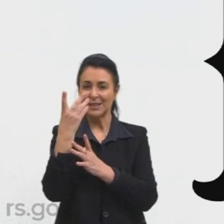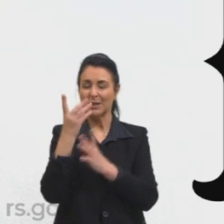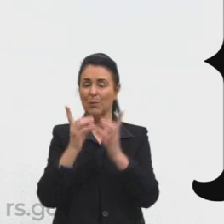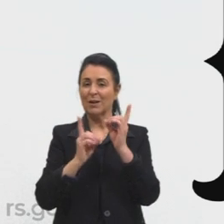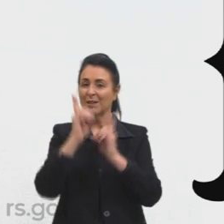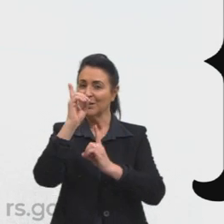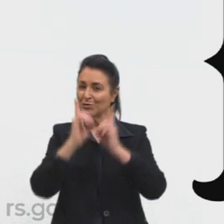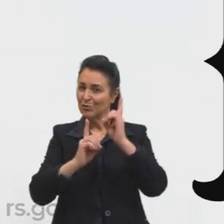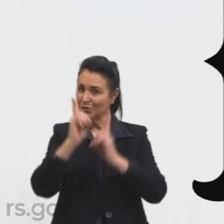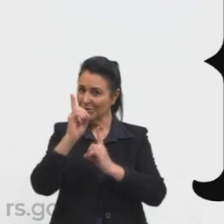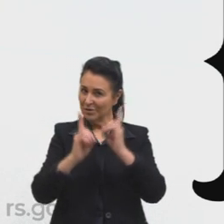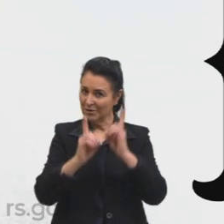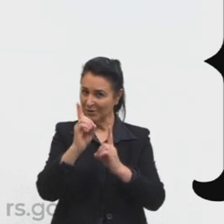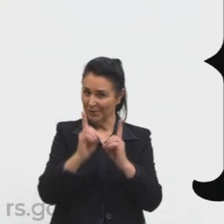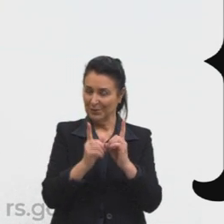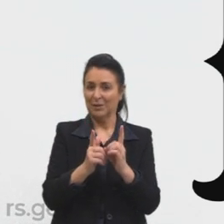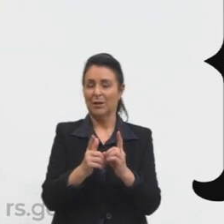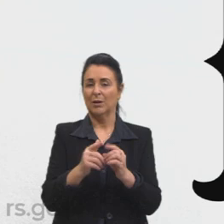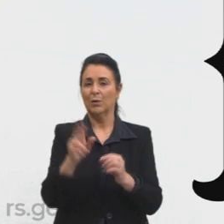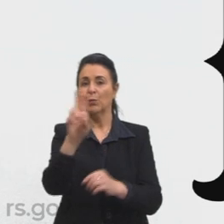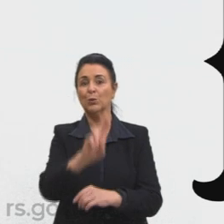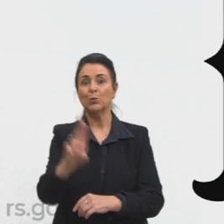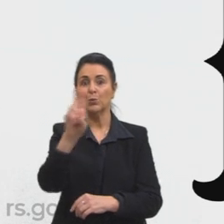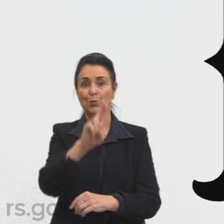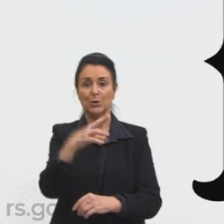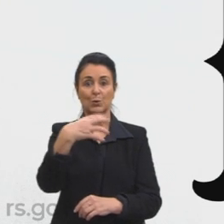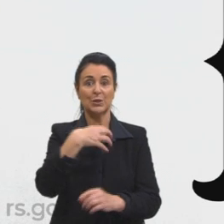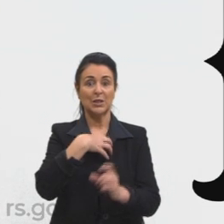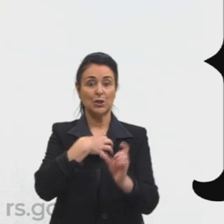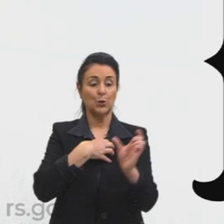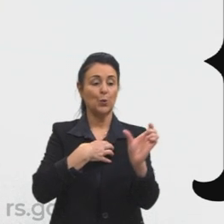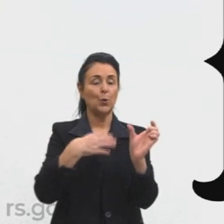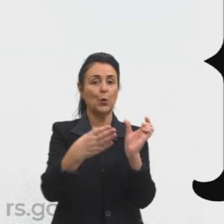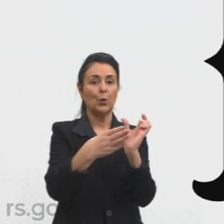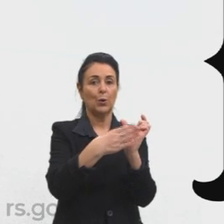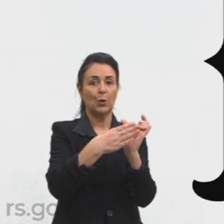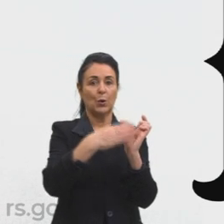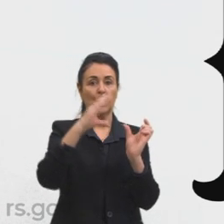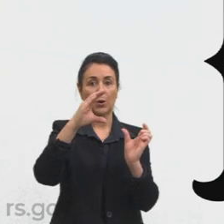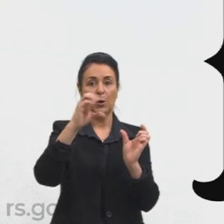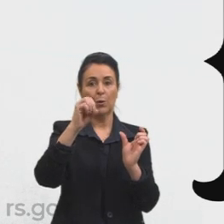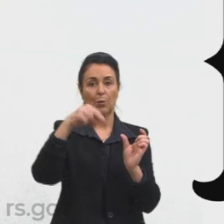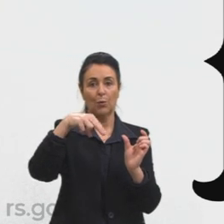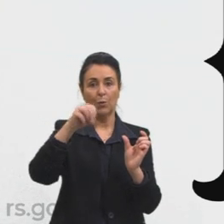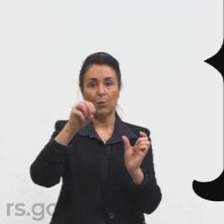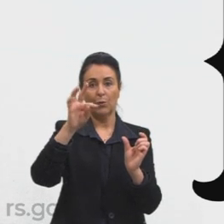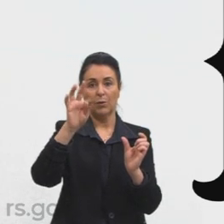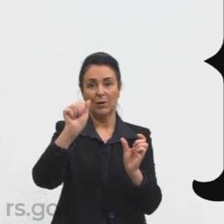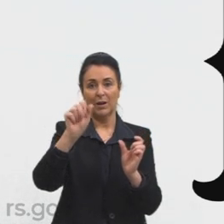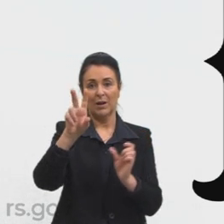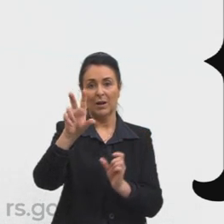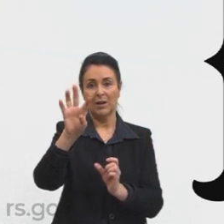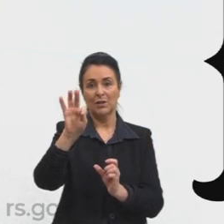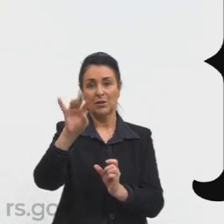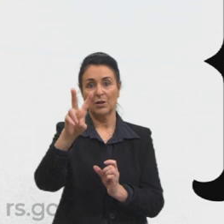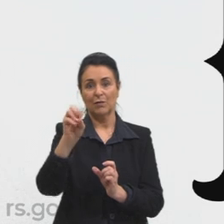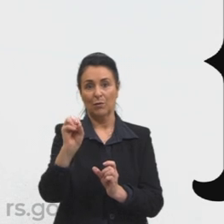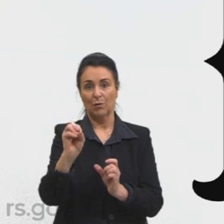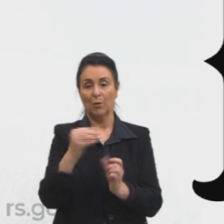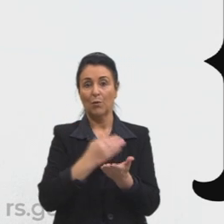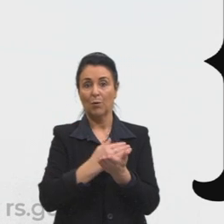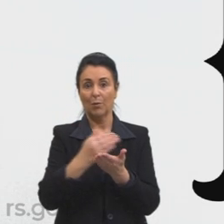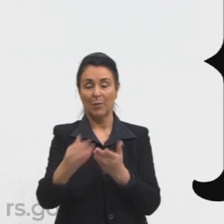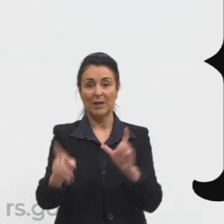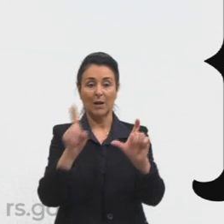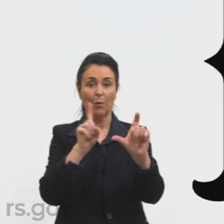quando a gente usa sentido conotativo que começa com a letra C a gente está falando em um